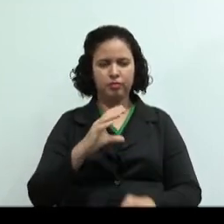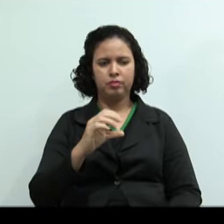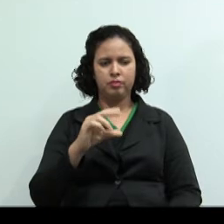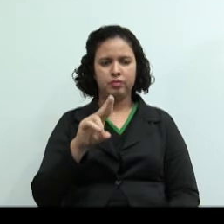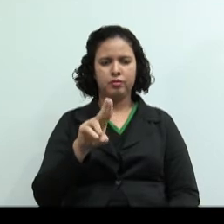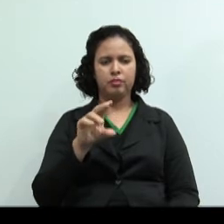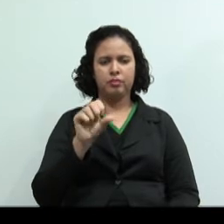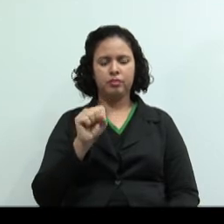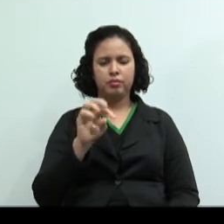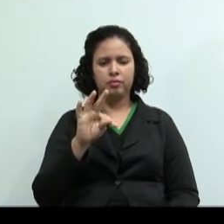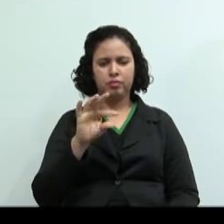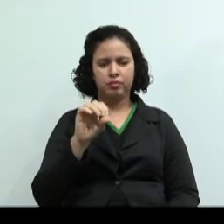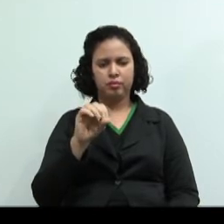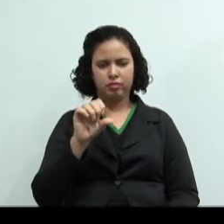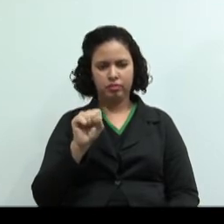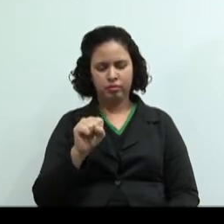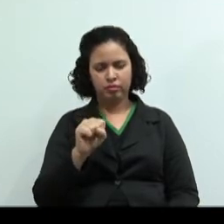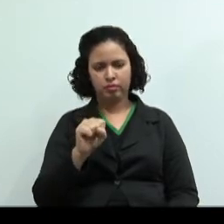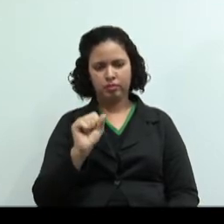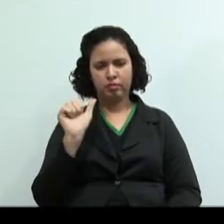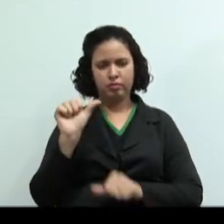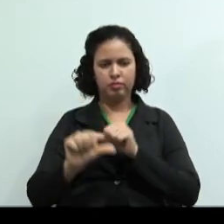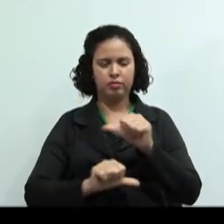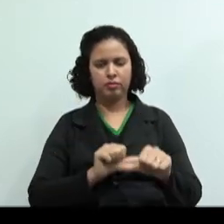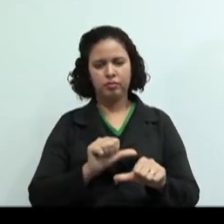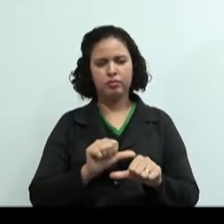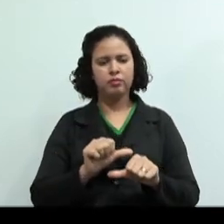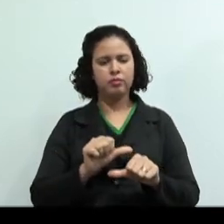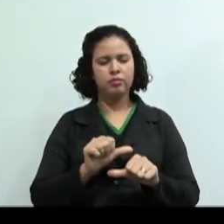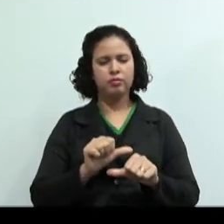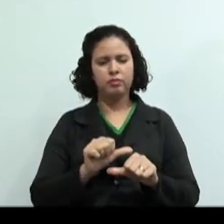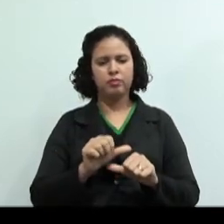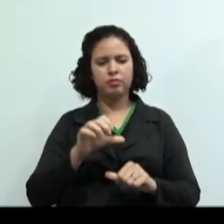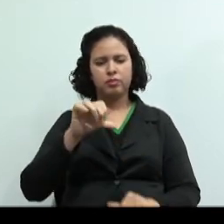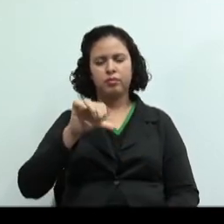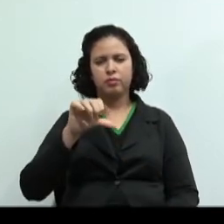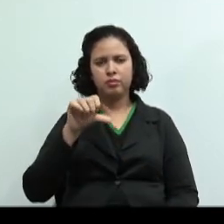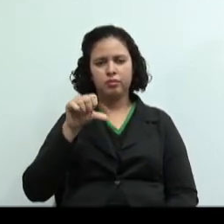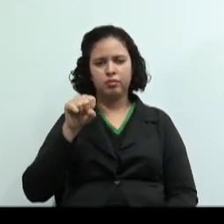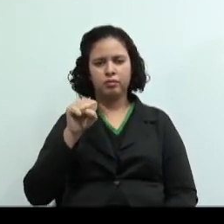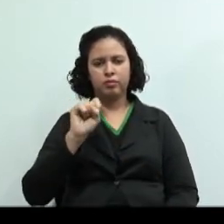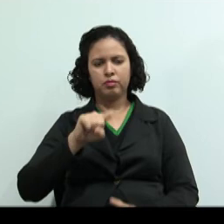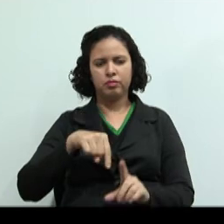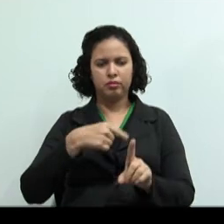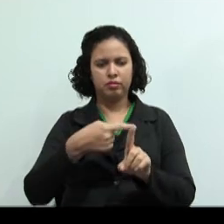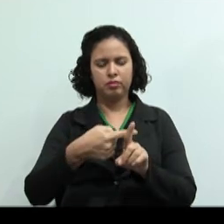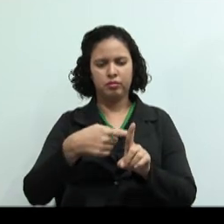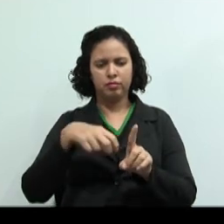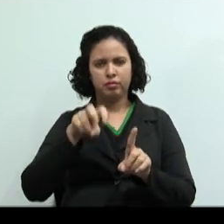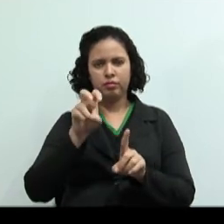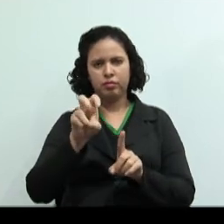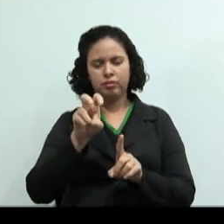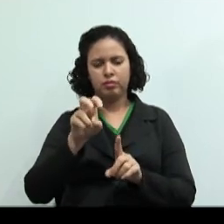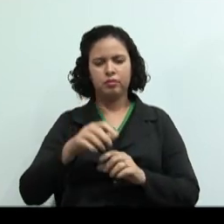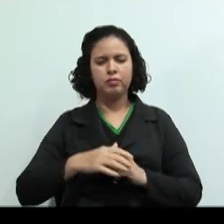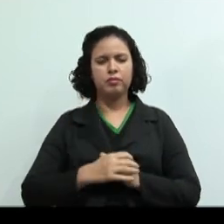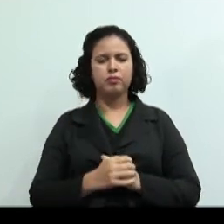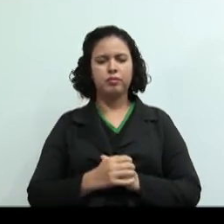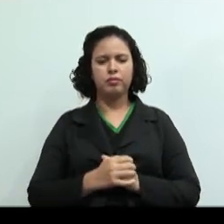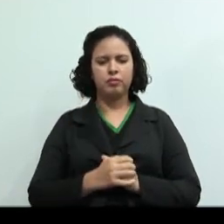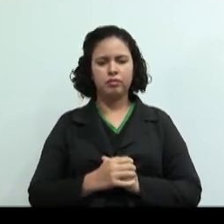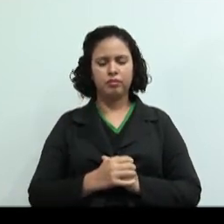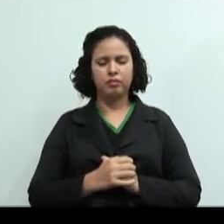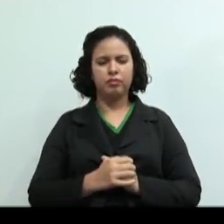Aqui também ficou faltando embalagens de R 5 mil, então R$ 98 mais R$ mil. Tá? Nós temos que ajustar aqui.